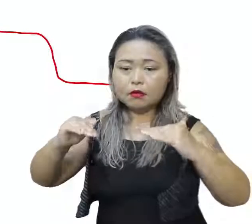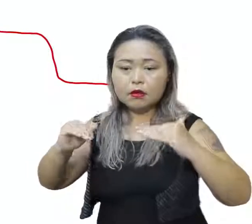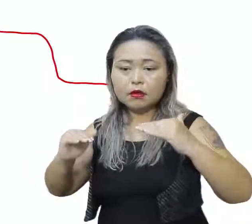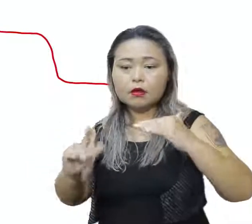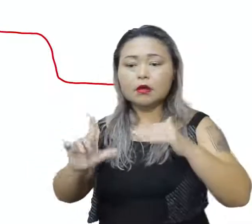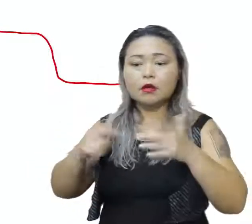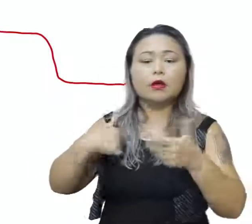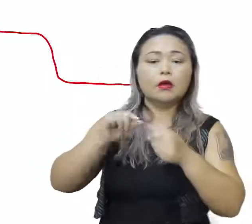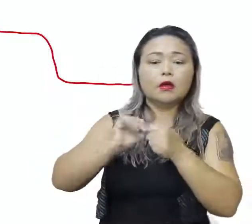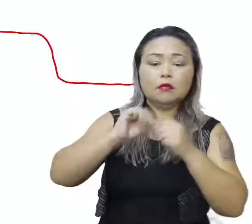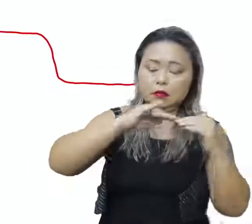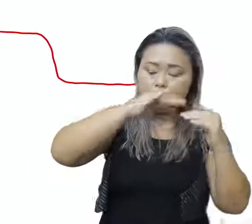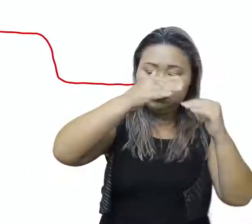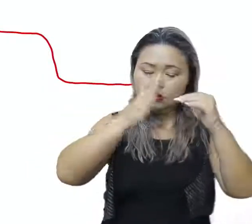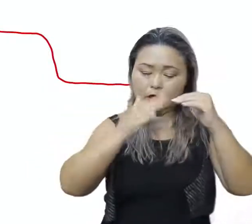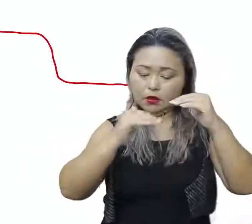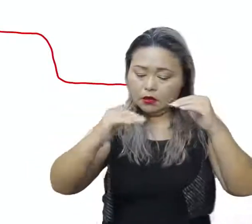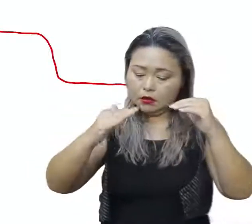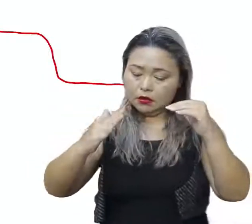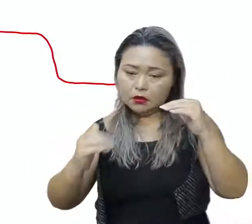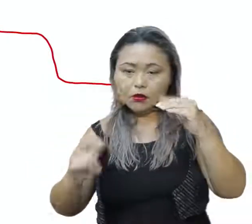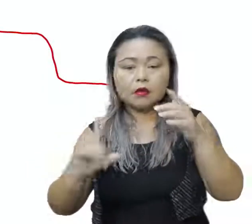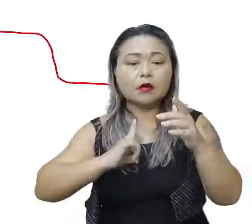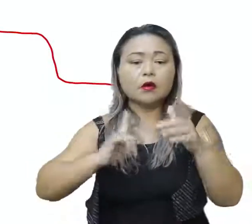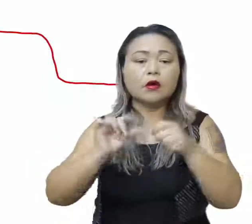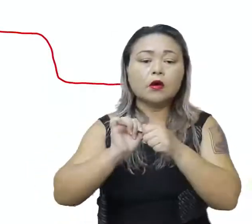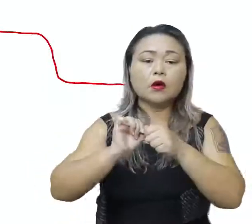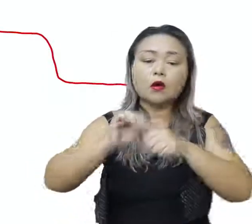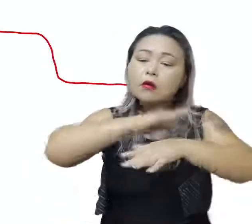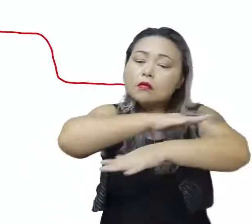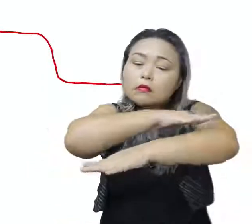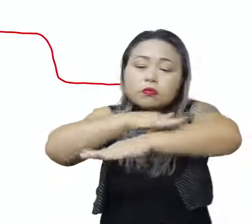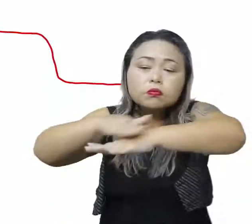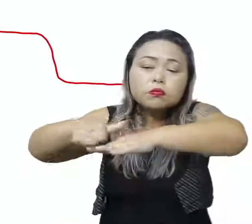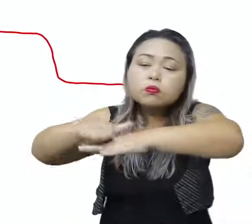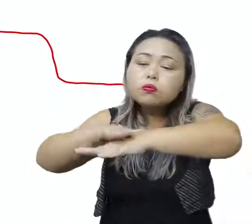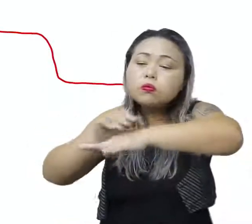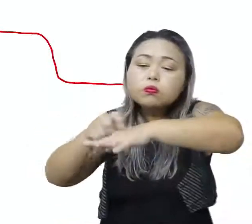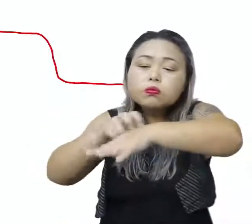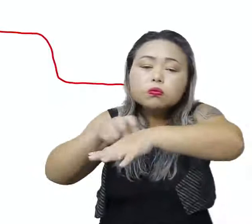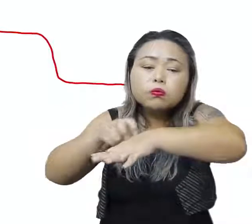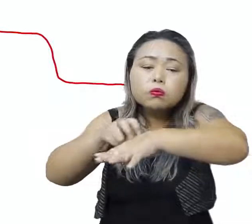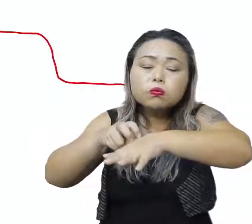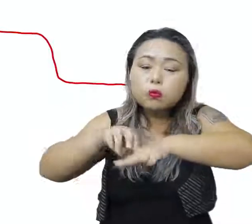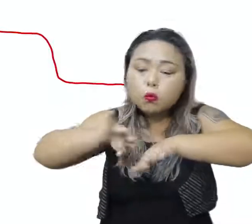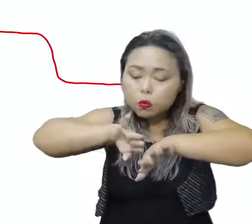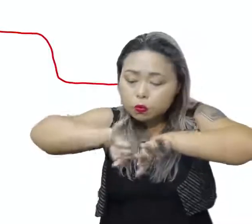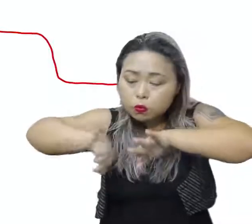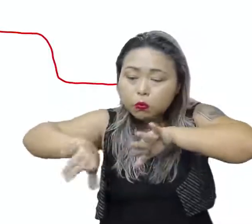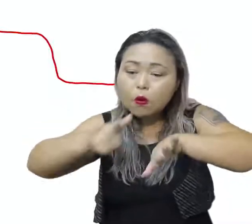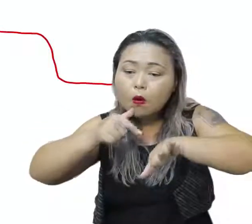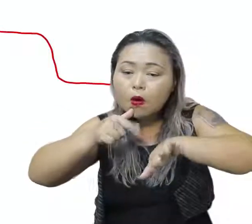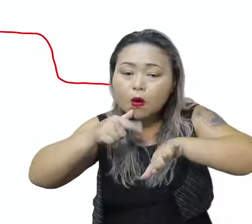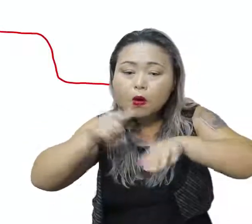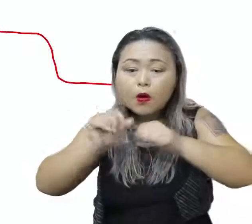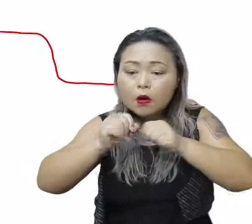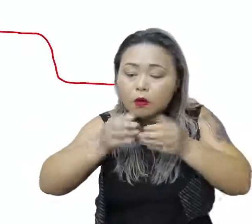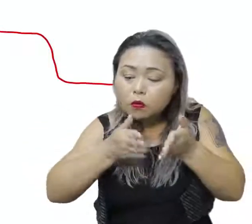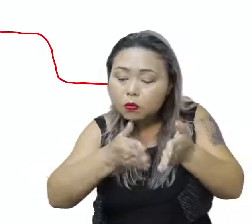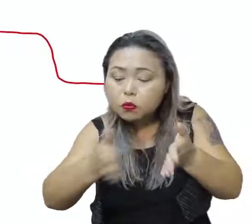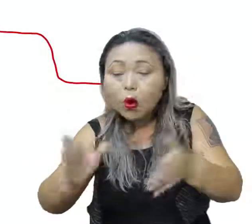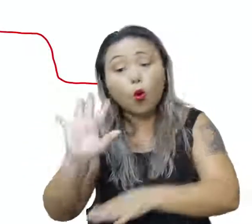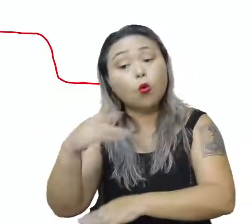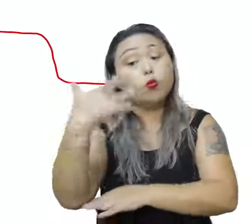nas montanhas, terraceamento, cobertura vegetal, drenagem e desmatamento.